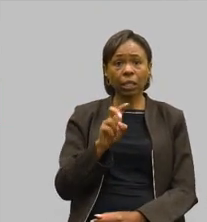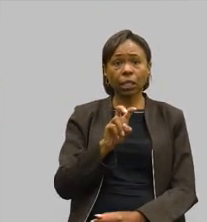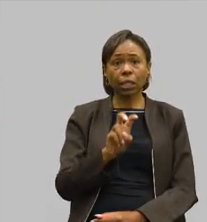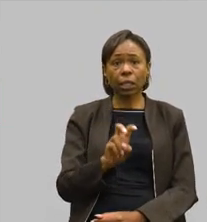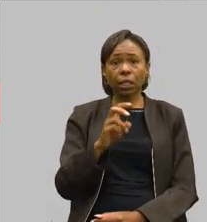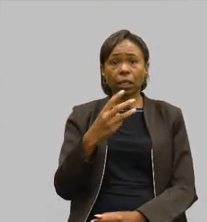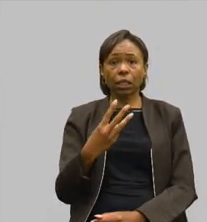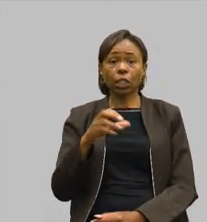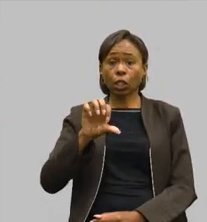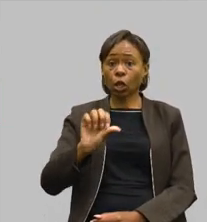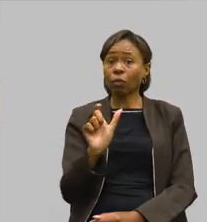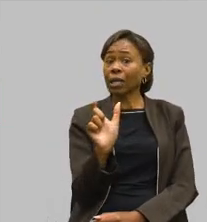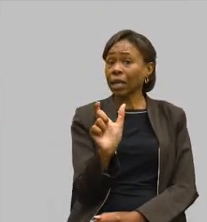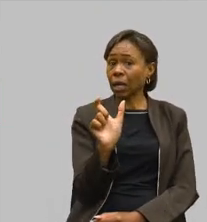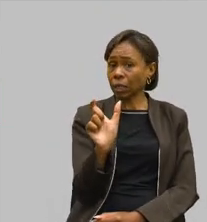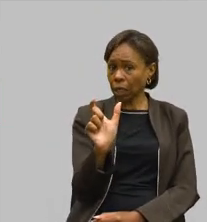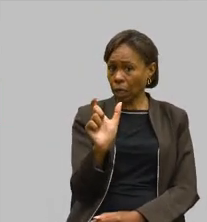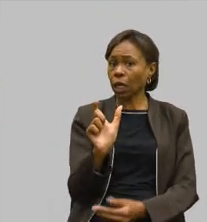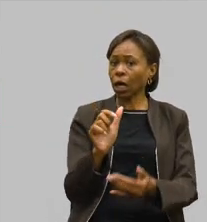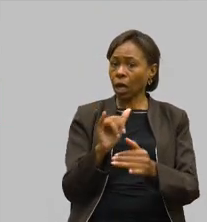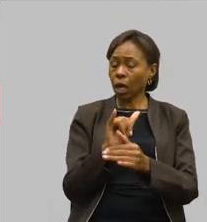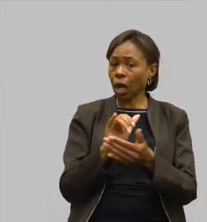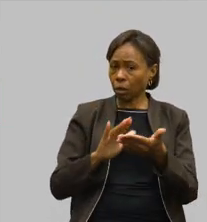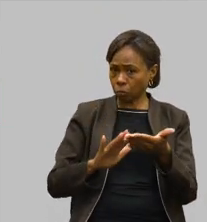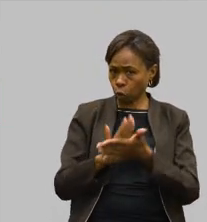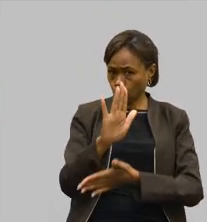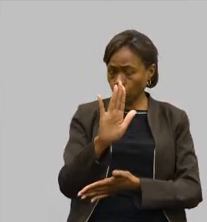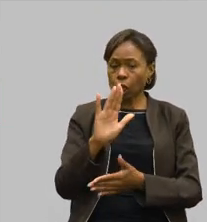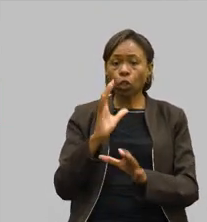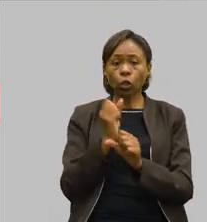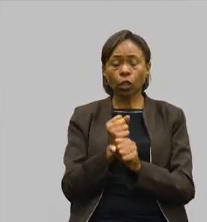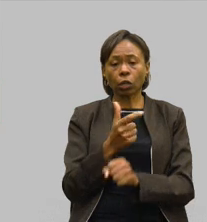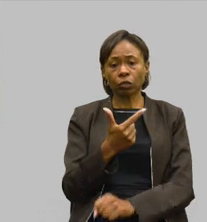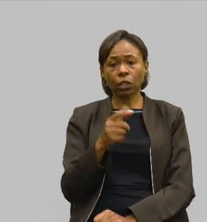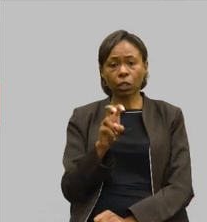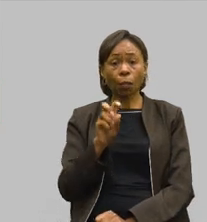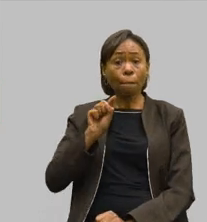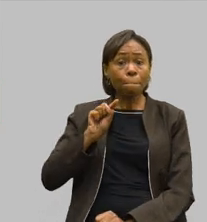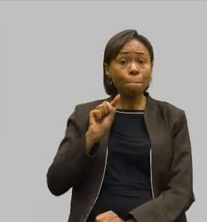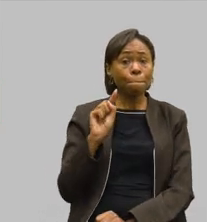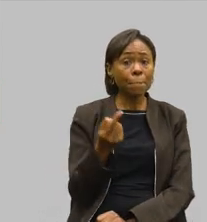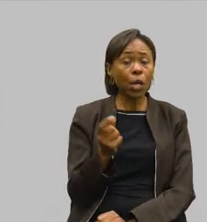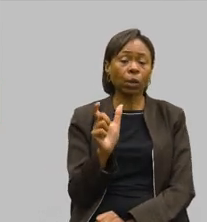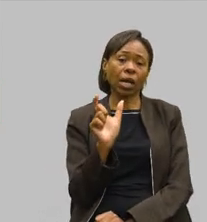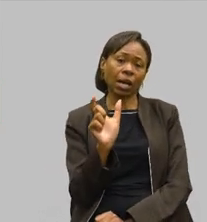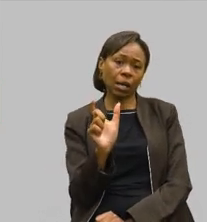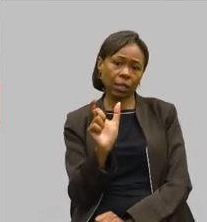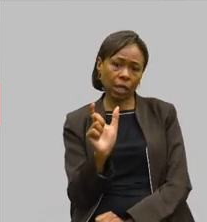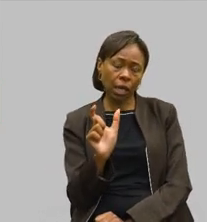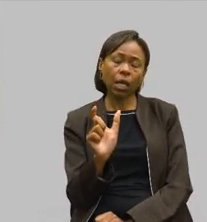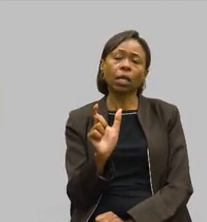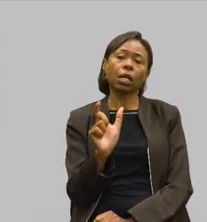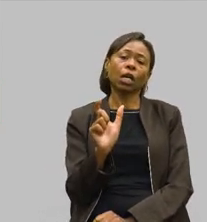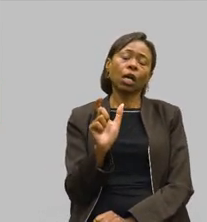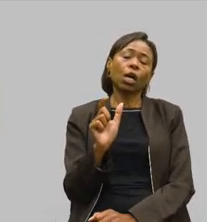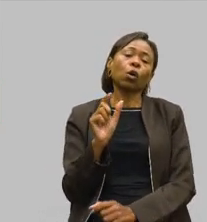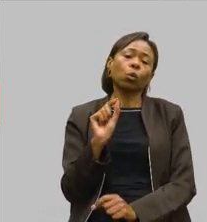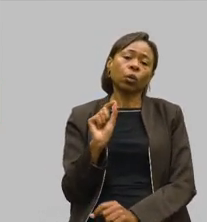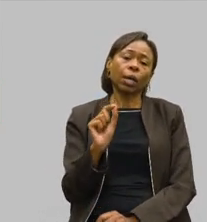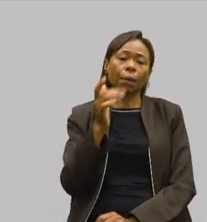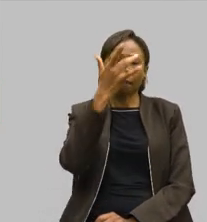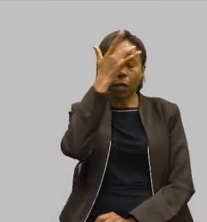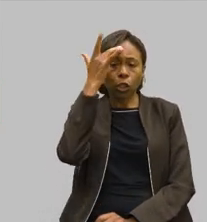CIPTEAs emitidas. E, num total de 25 mil CIPTEAs emitidas, contemplando pessoas de